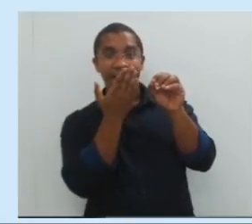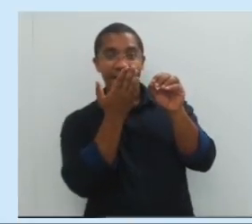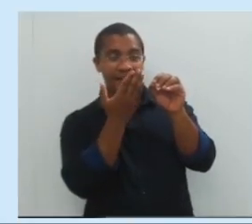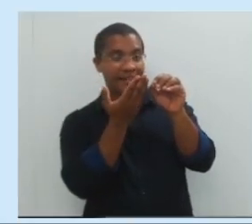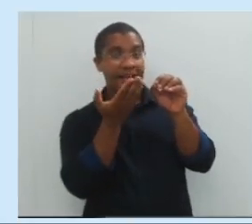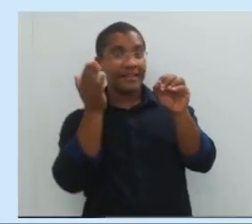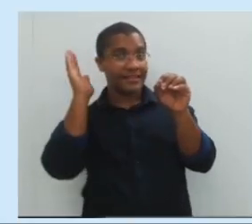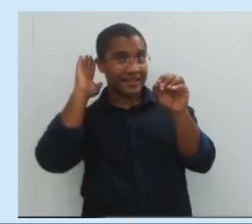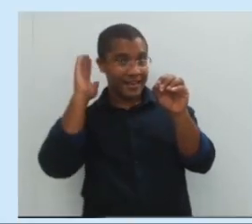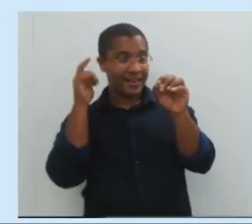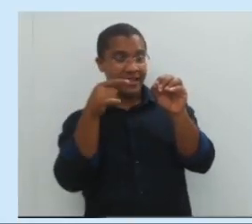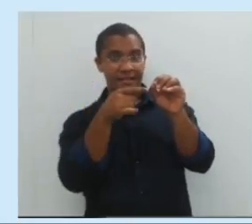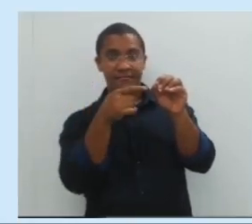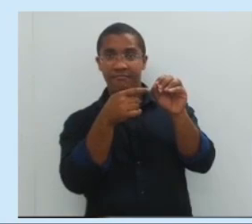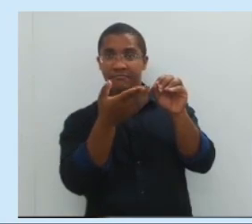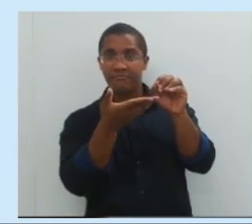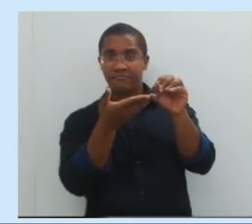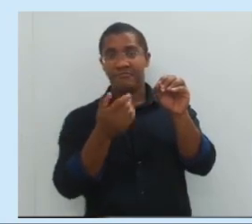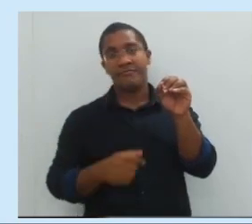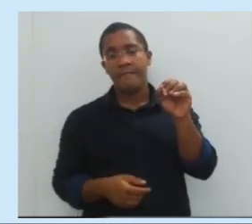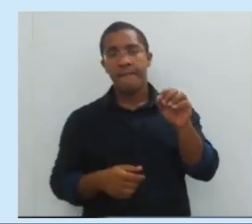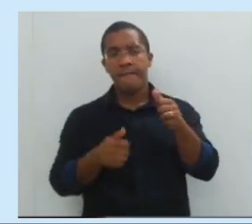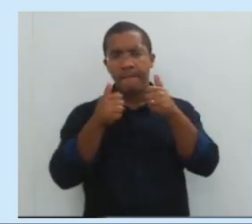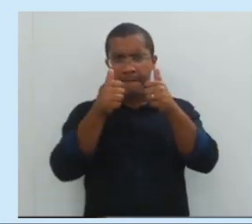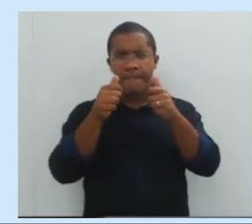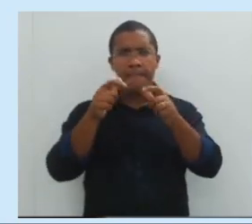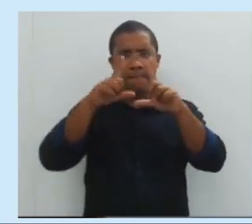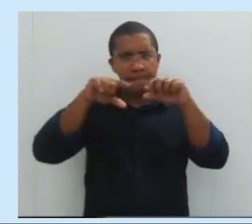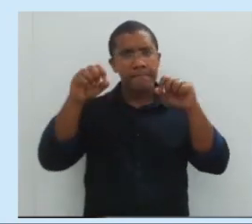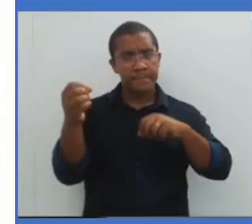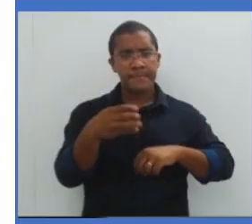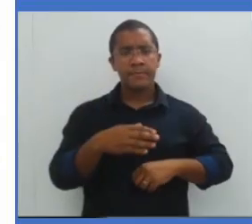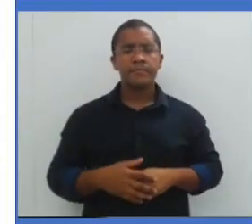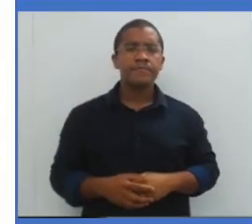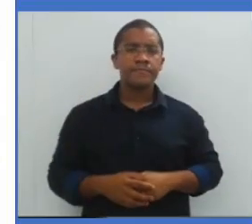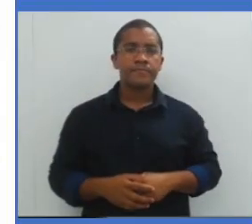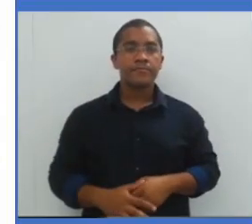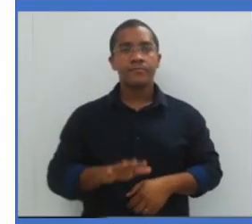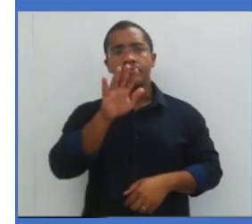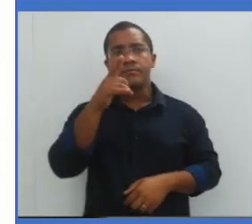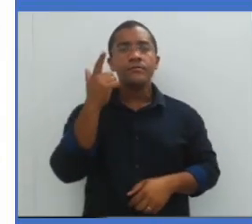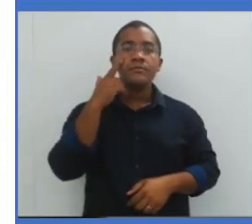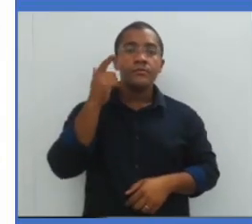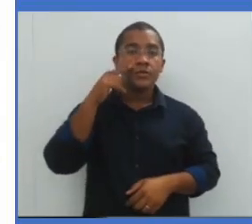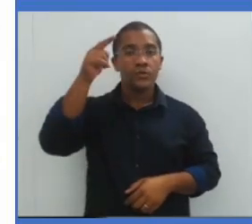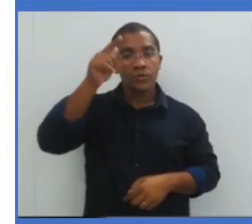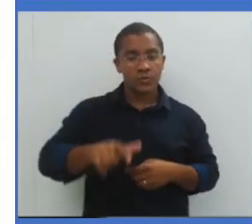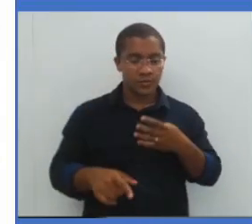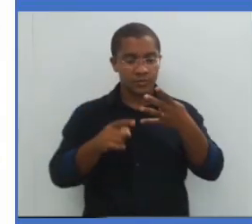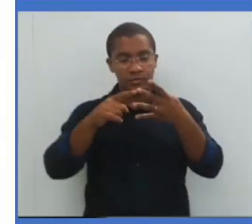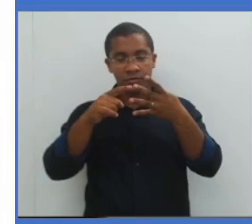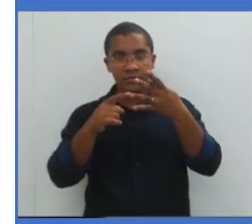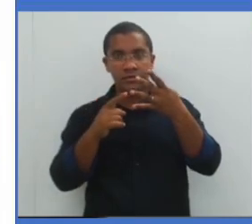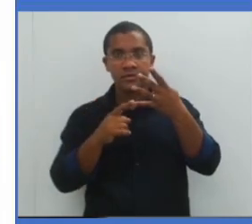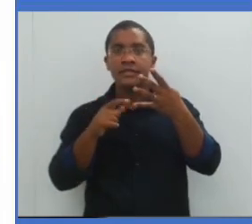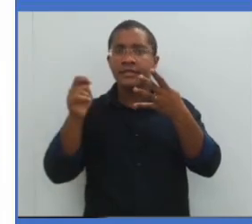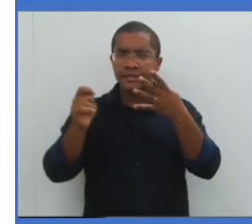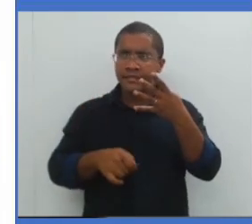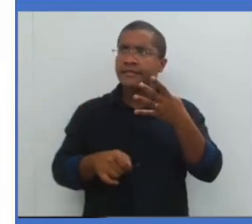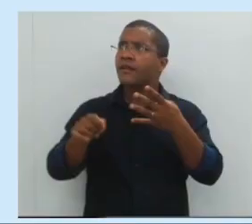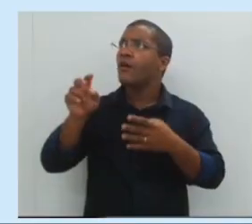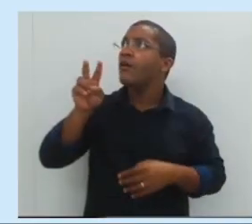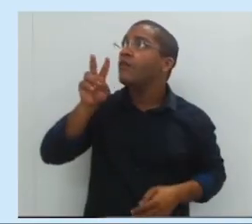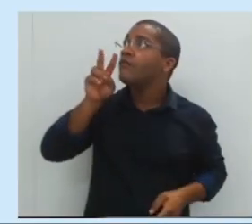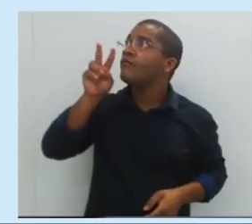Lua nova. Ok? Próxima imagem. Aí, eu tenho as fases, agora que dá pra ver.